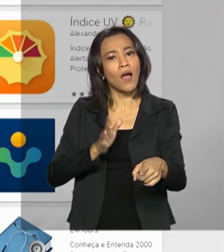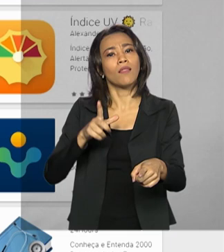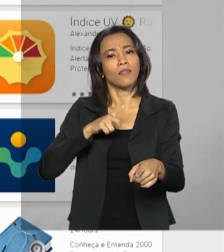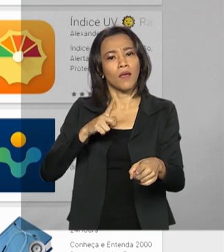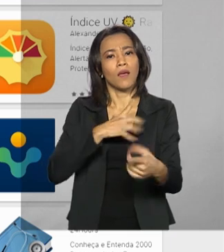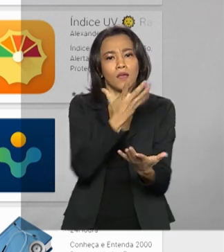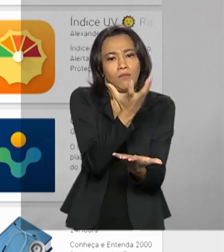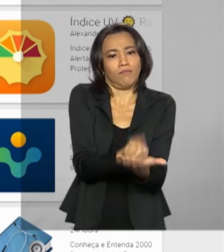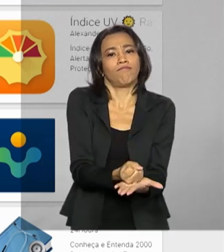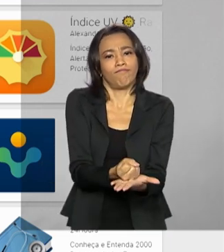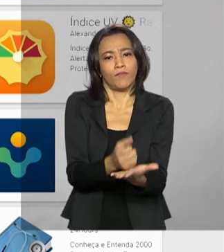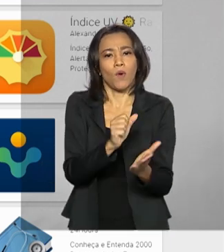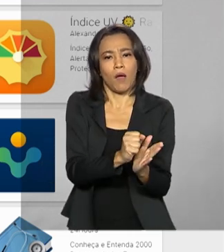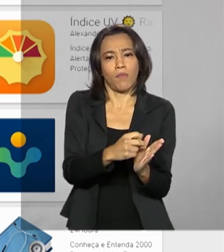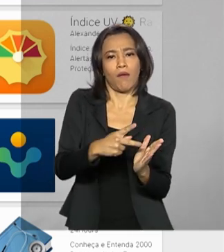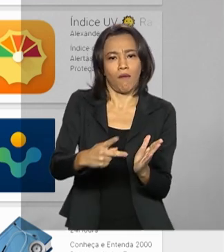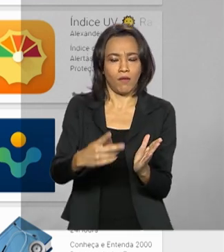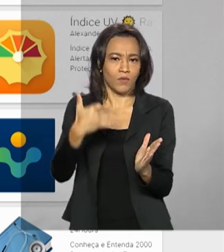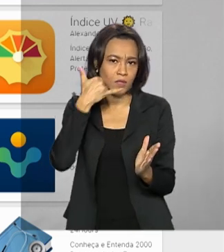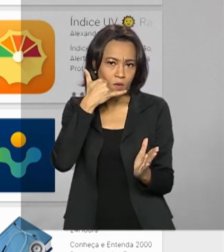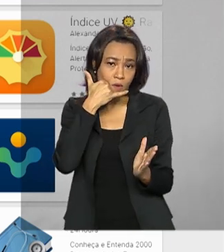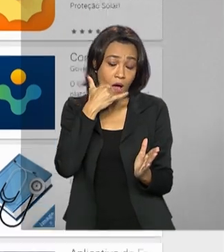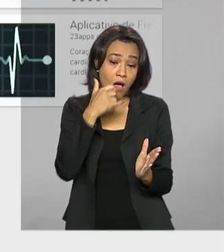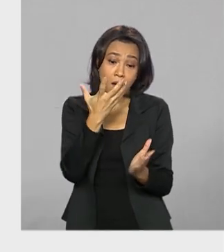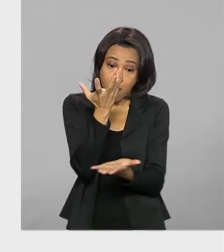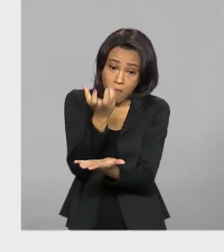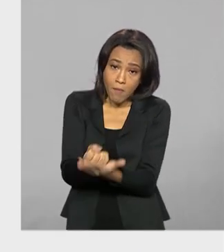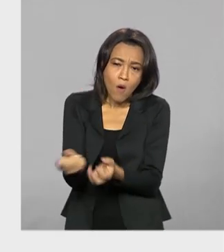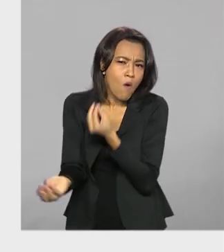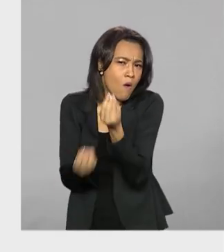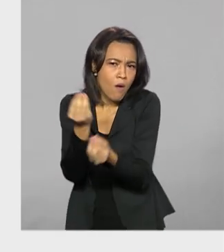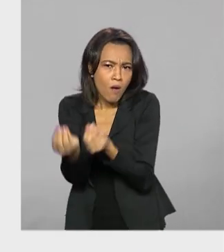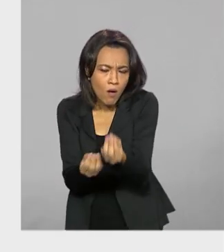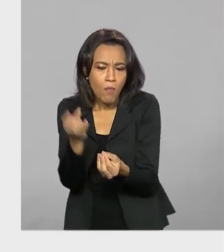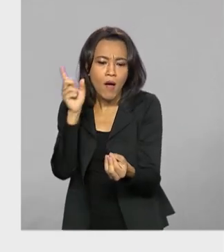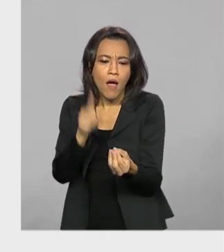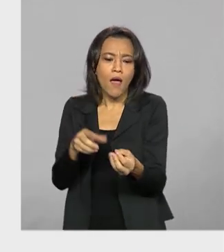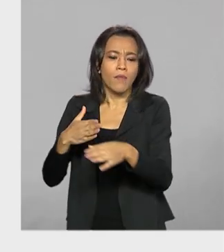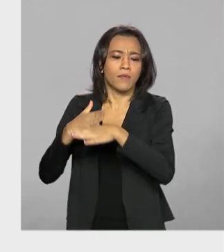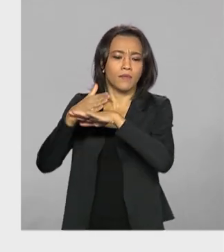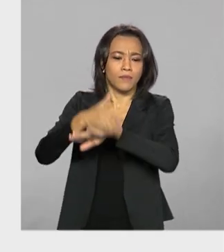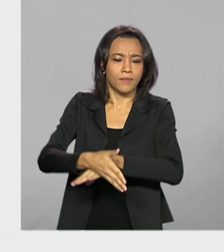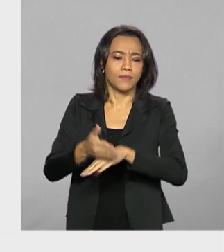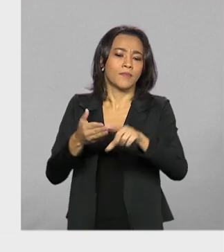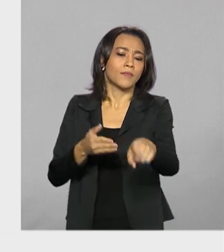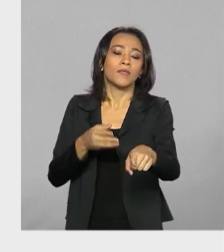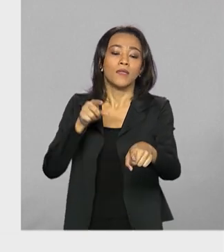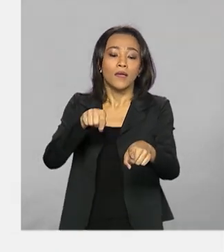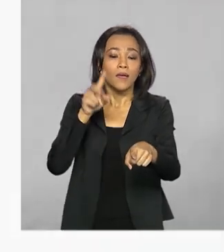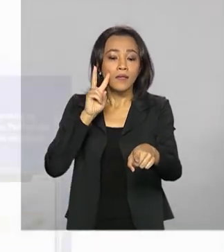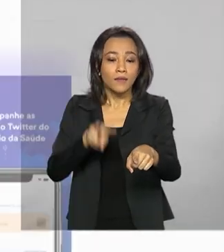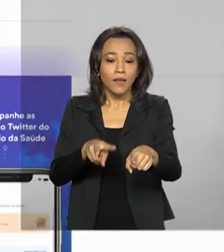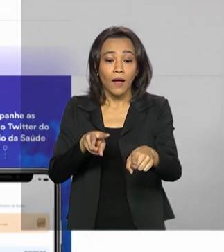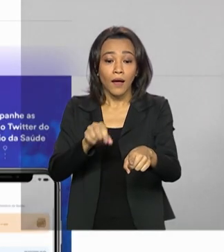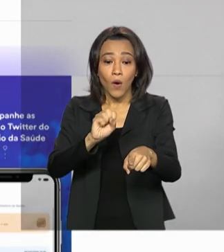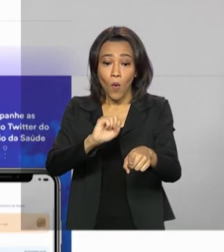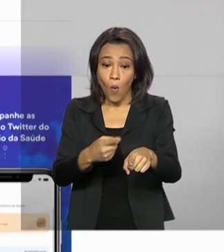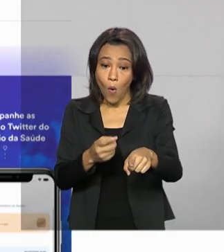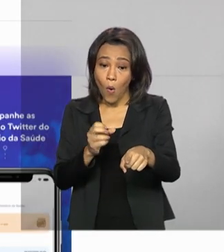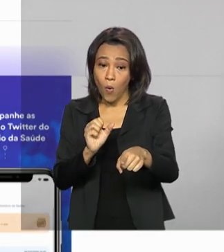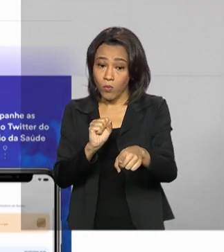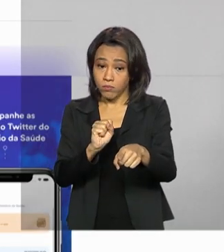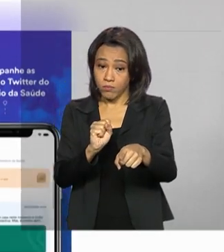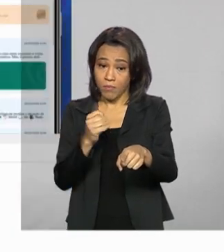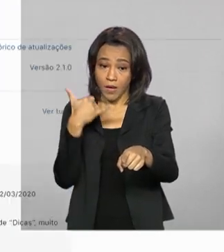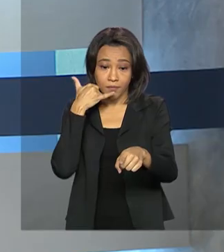instalado nos celulares. Para baixar o aplicativo, basta acessar o Google Play para telefones Android ou a App Store